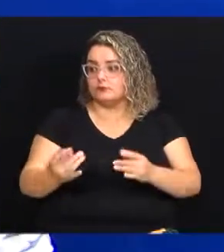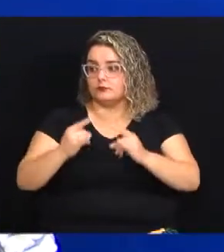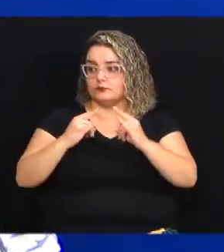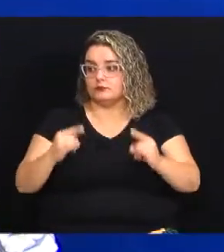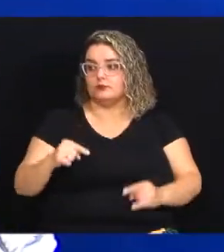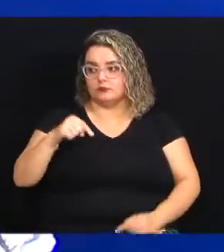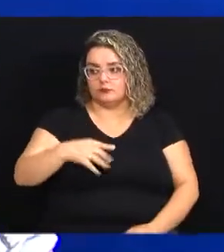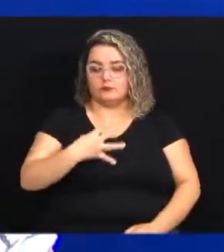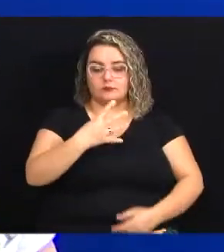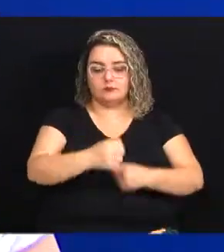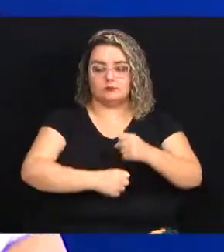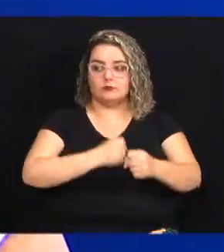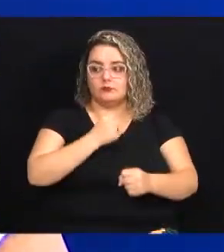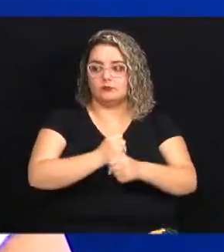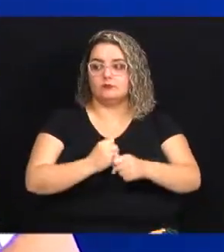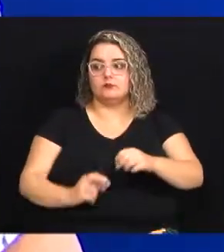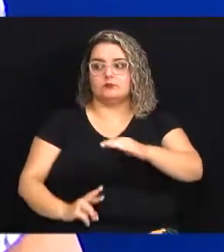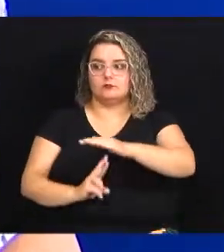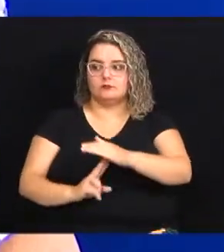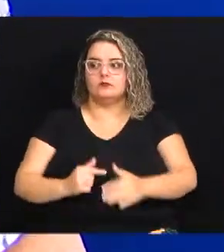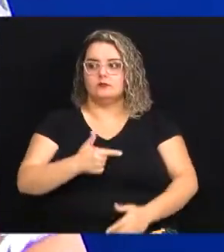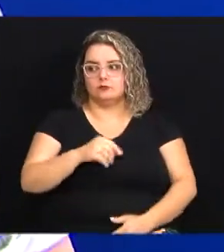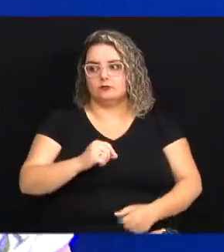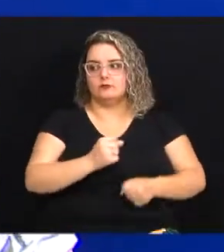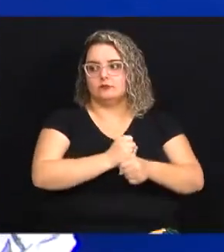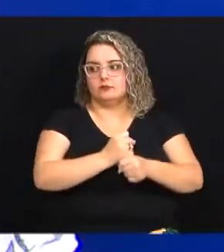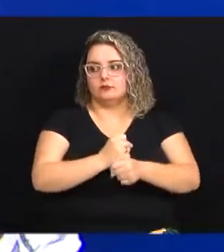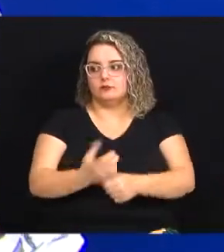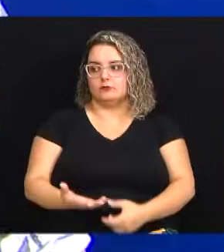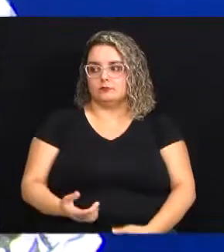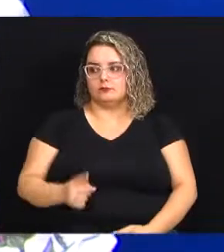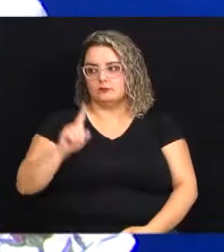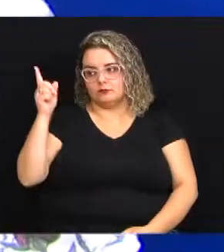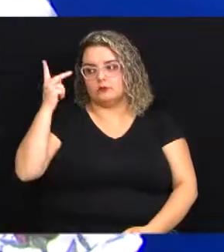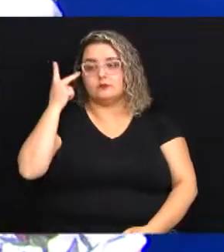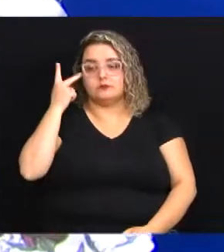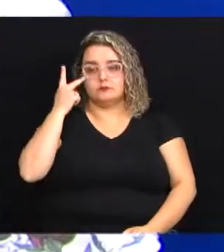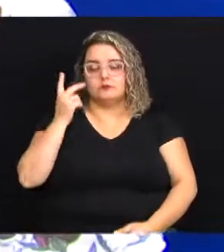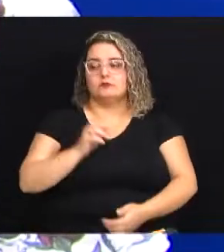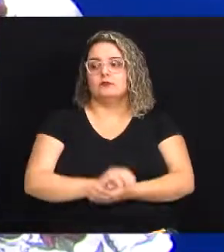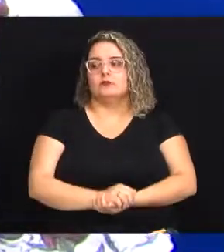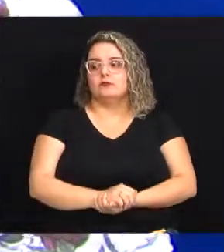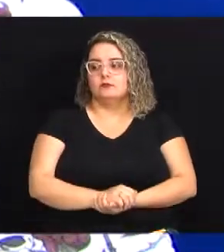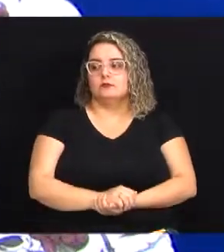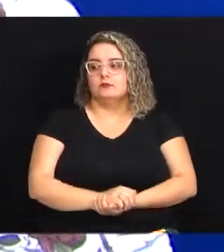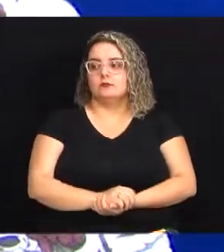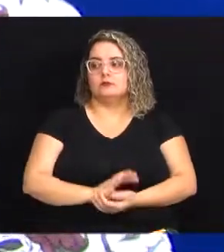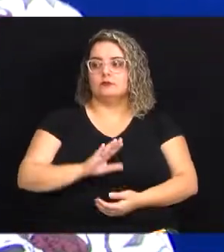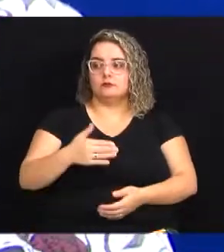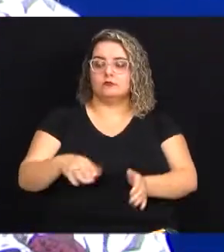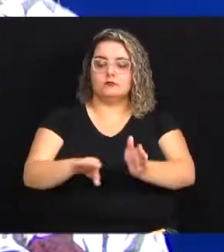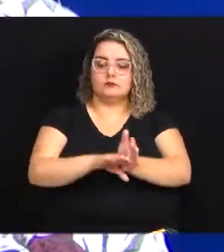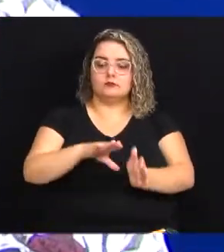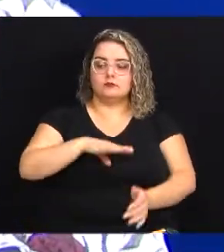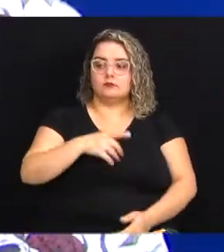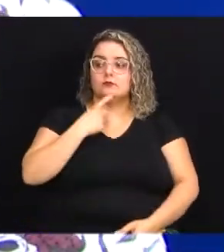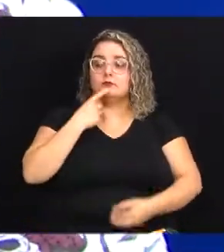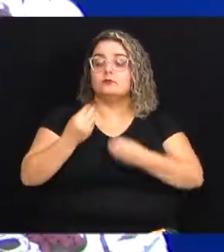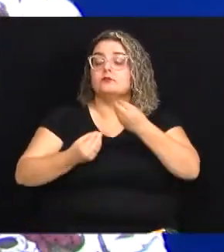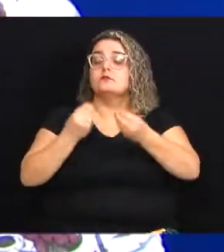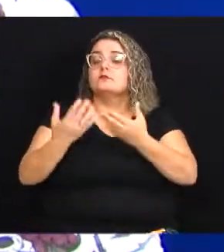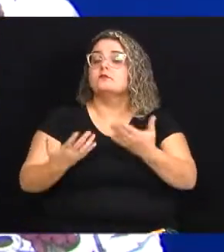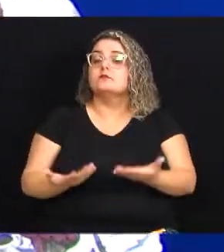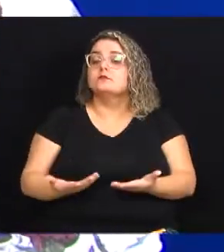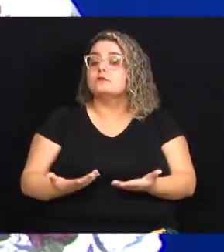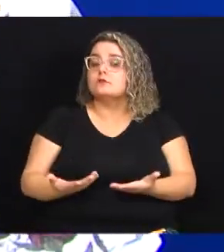feira? Aqui 4 anos e feira eu tenho 20 anos porque eu era de São Paulo Quando você chegou a Campinas